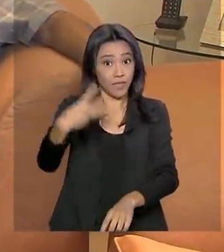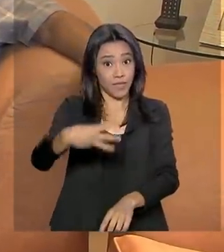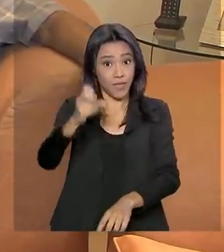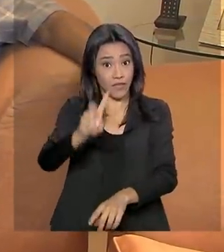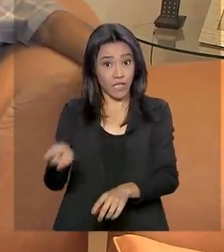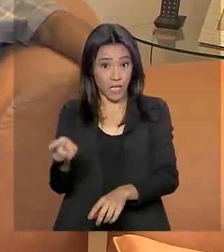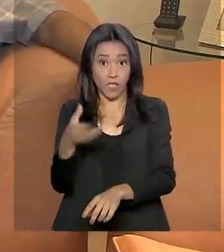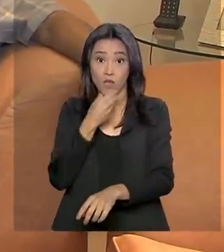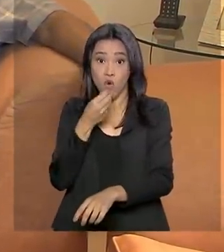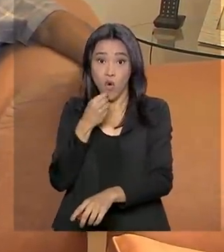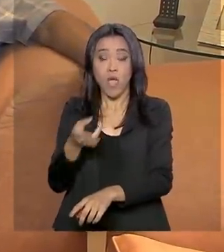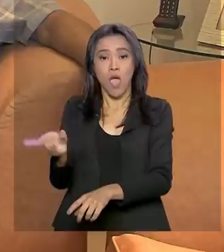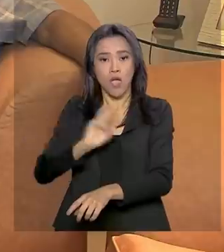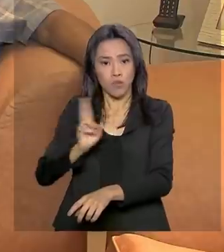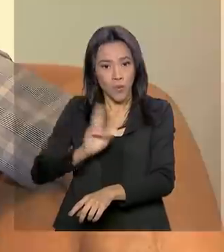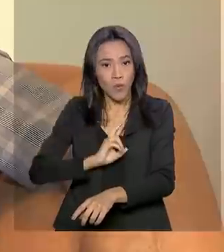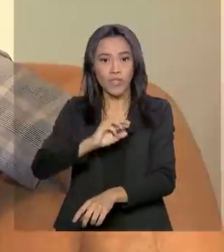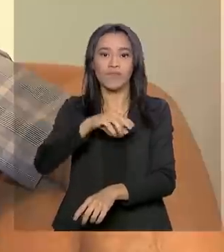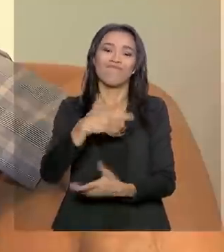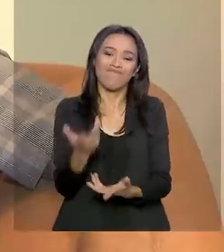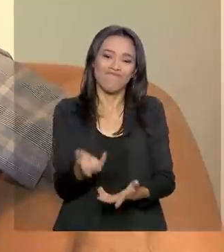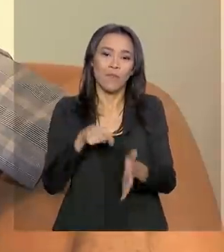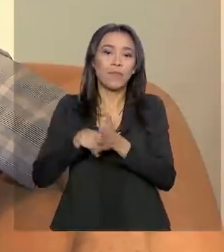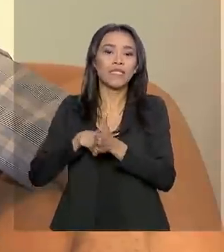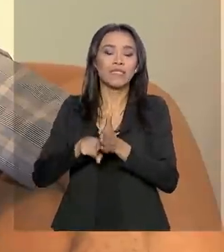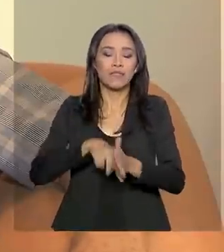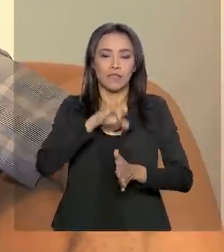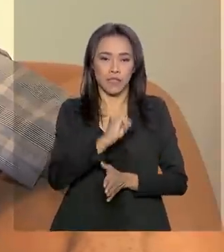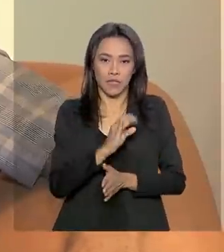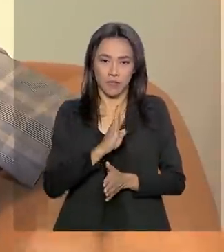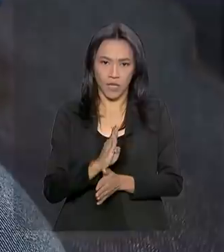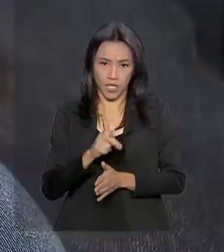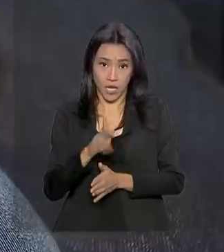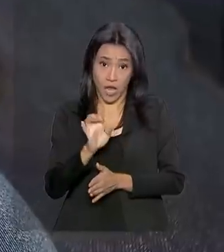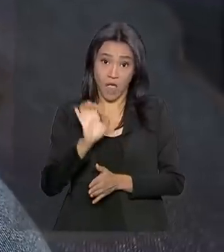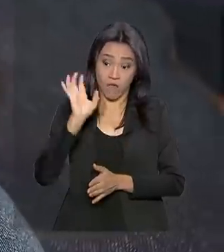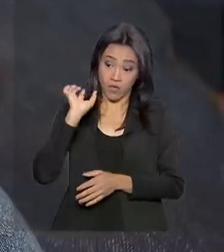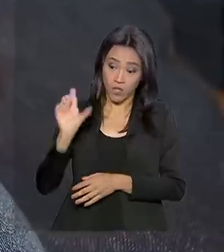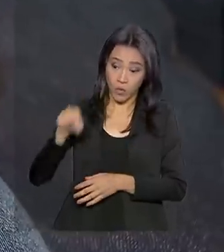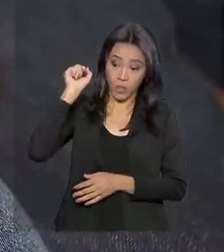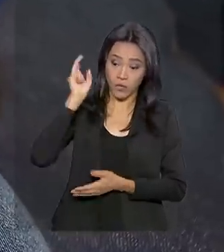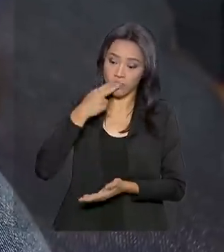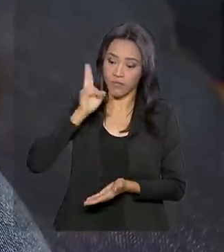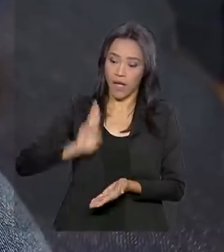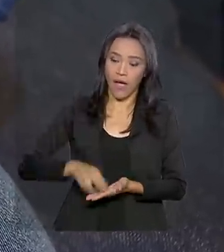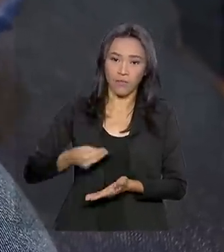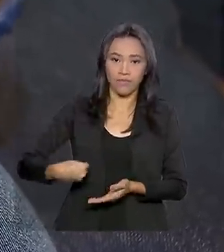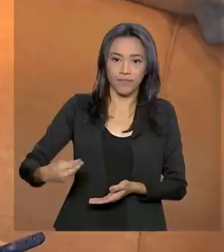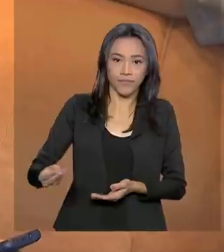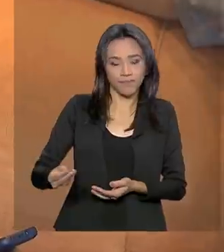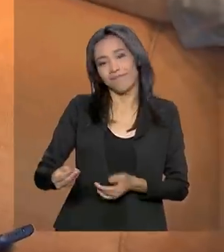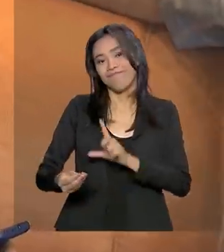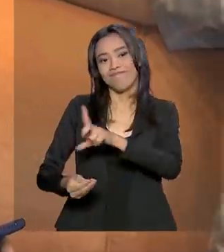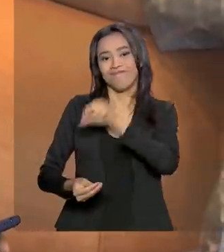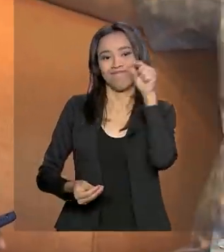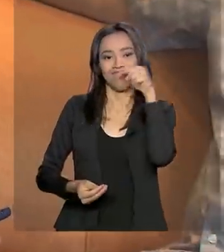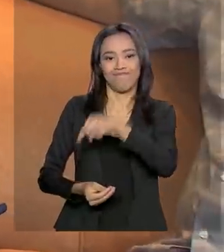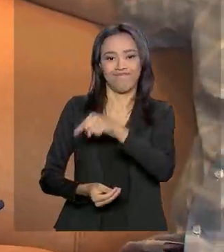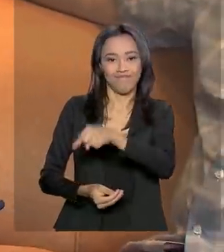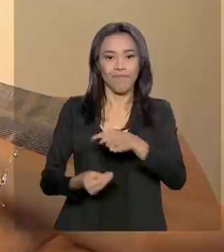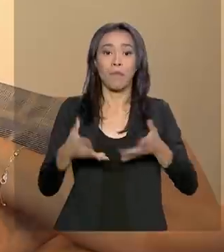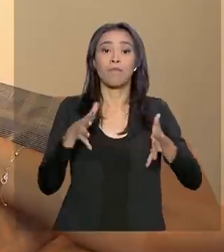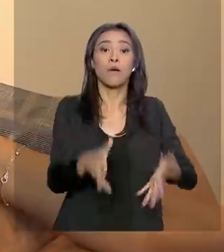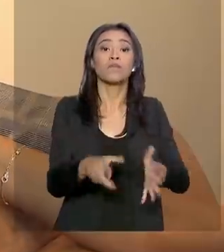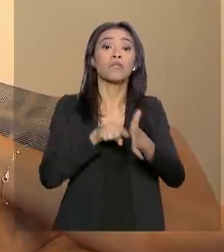Valdemir responde a um questionário do IBGE. Ele ficou sabendo que foi selecionado por carta para participar da Pesquisa Nacional de